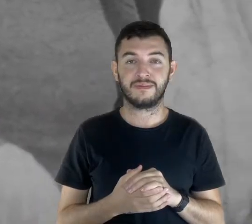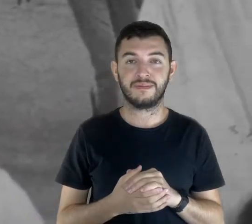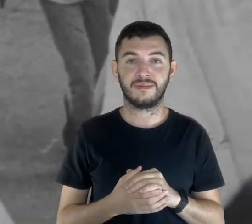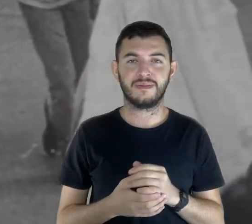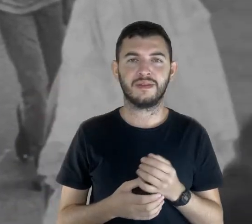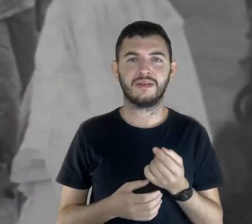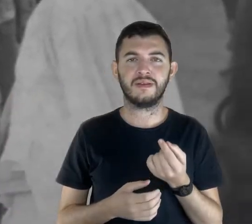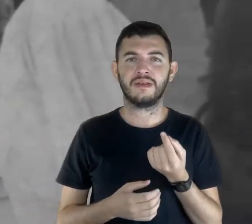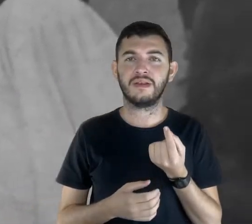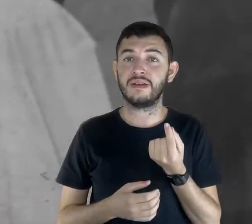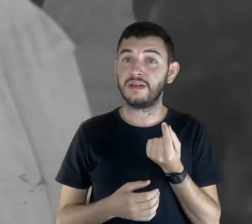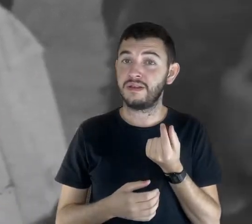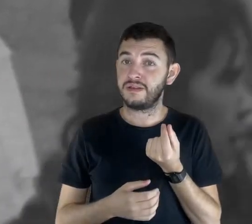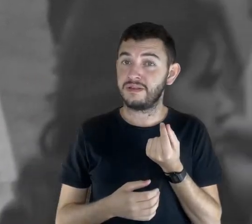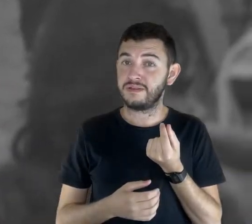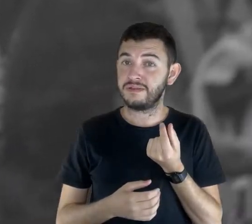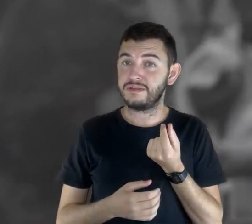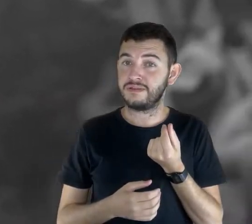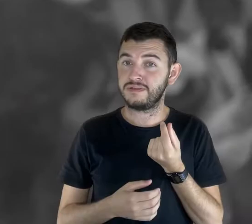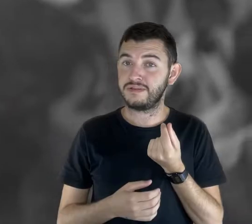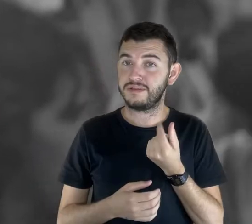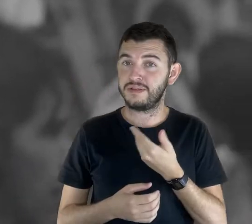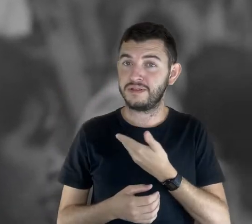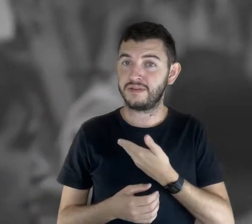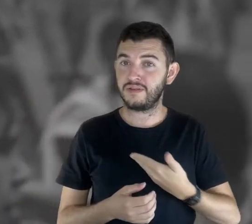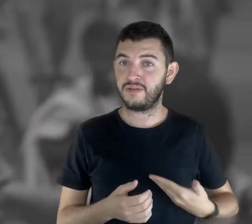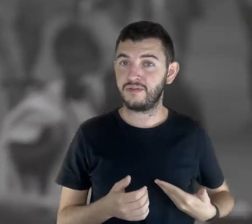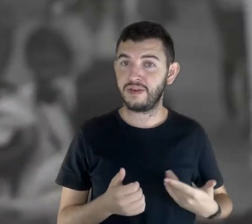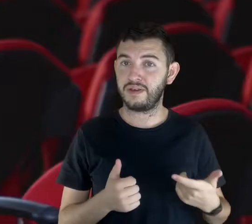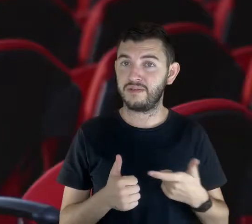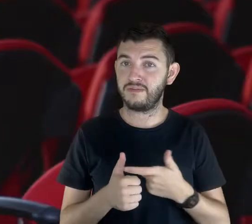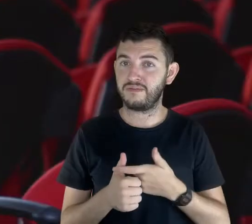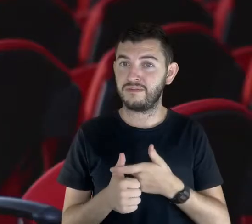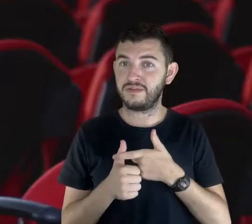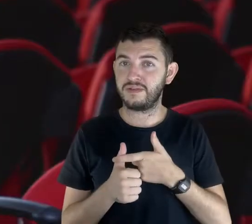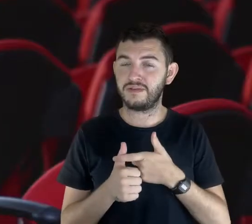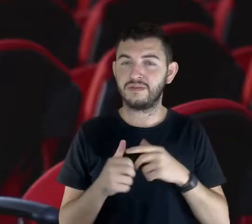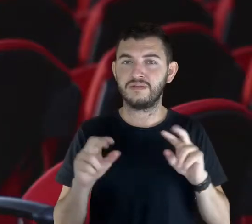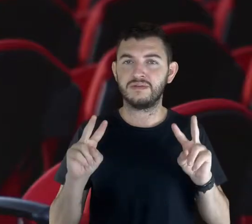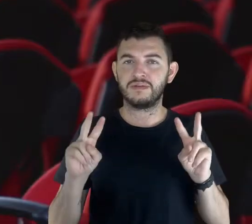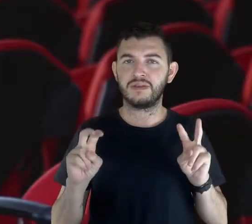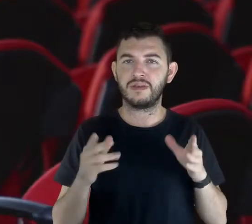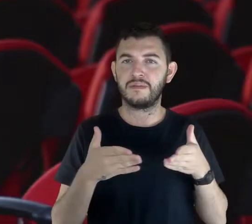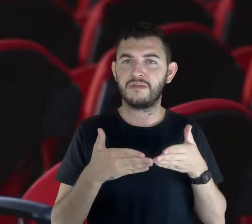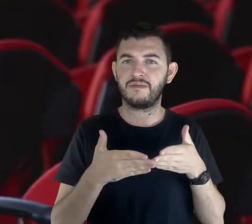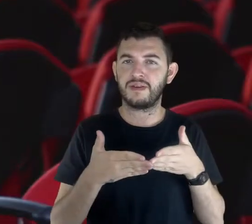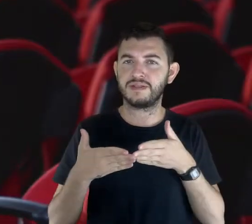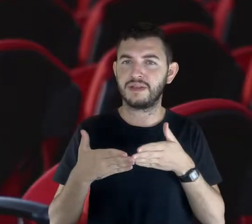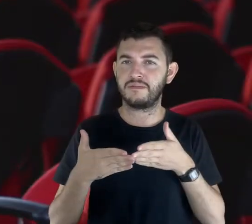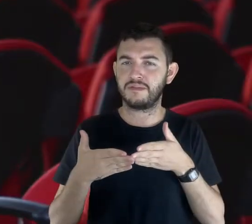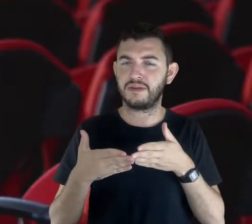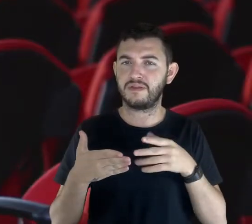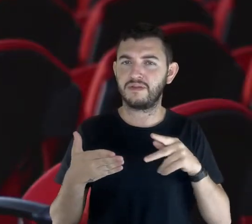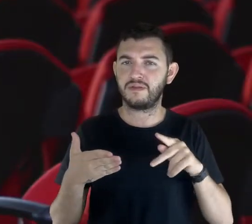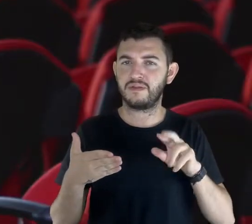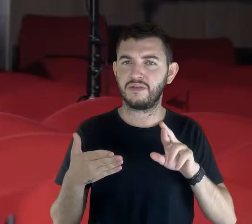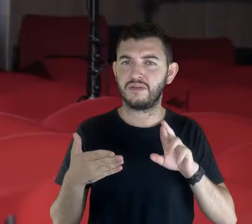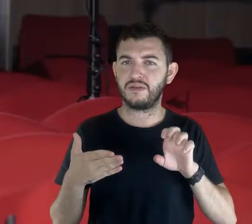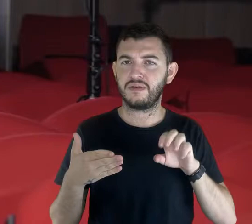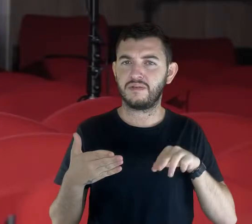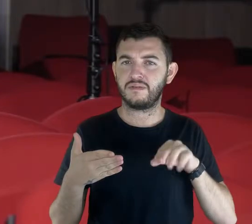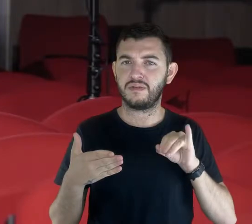Eu recebi o precatório da licença-prêmio, né? Recebi também